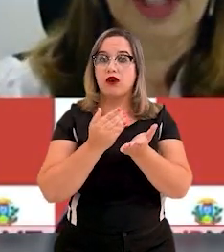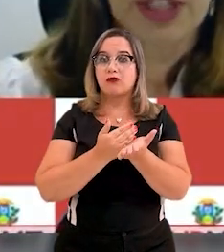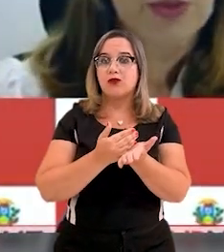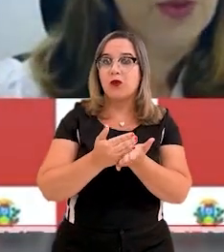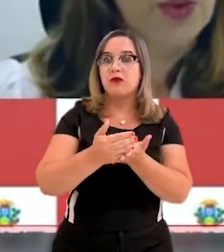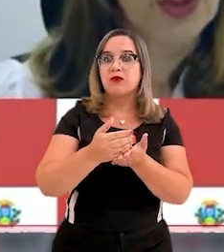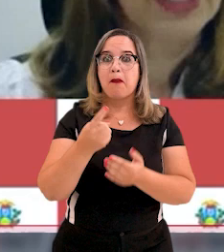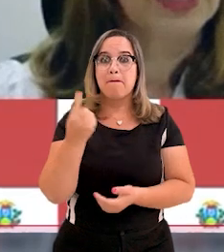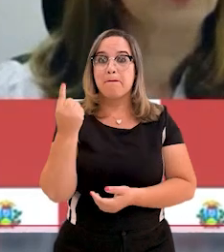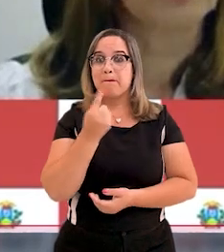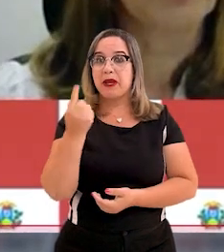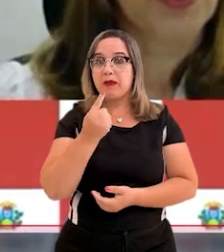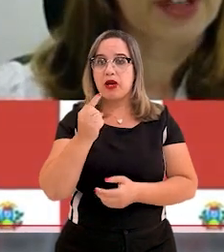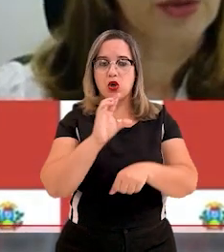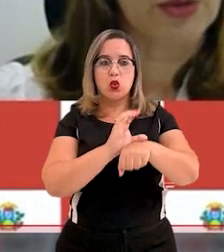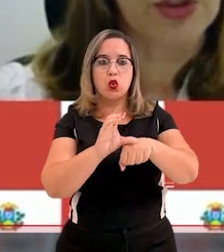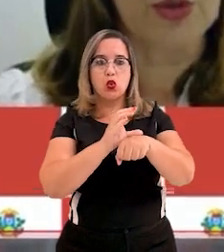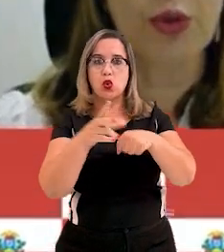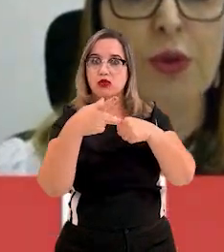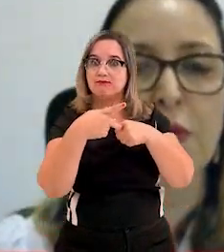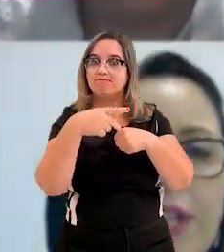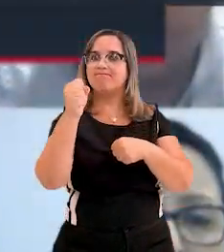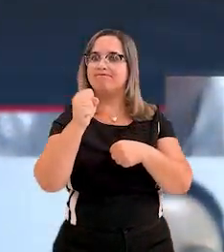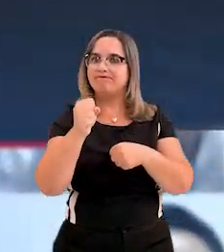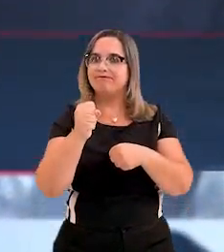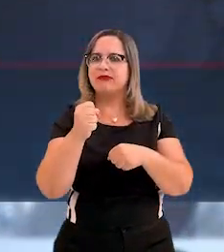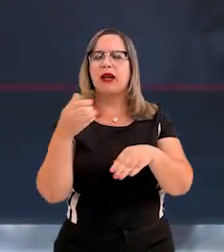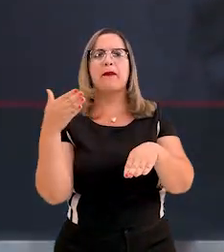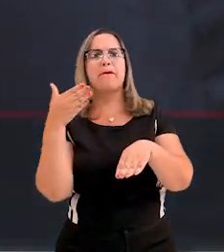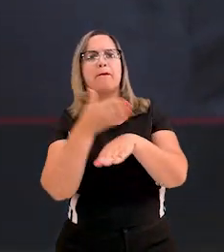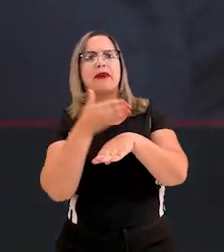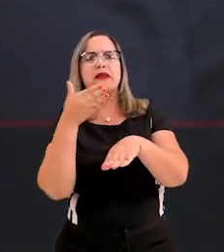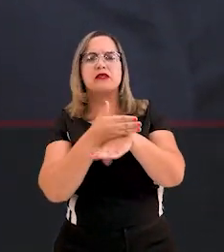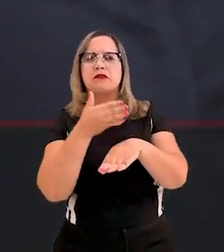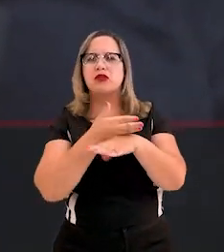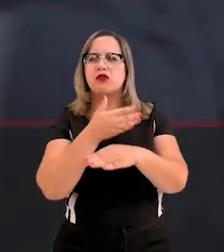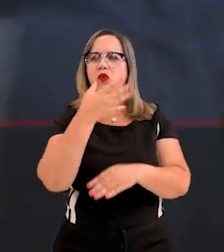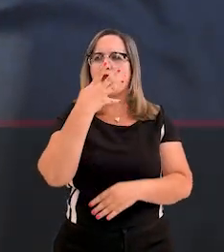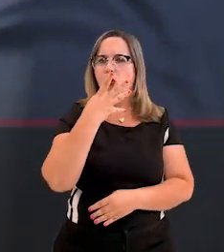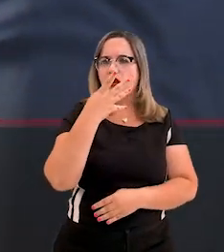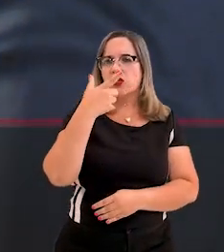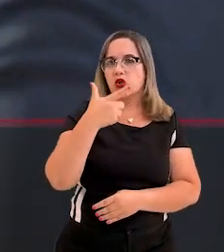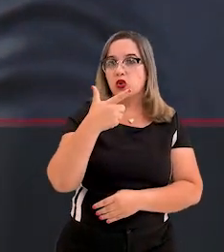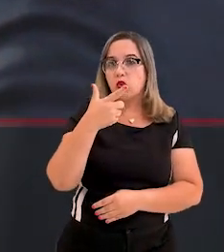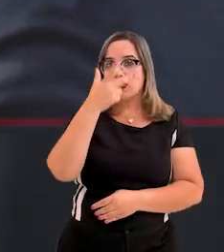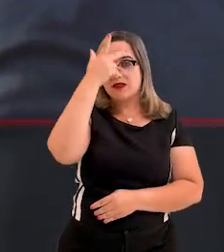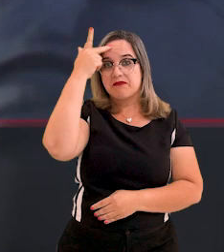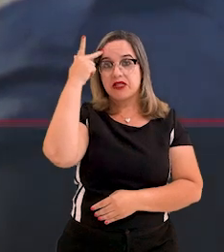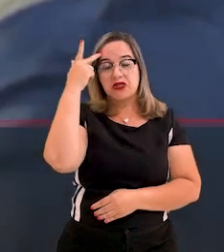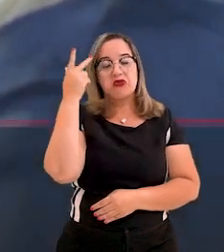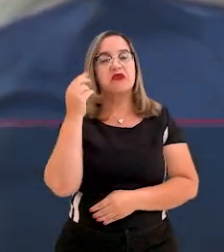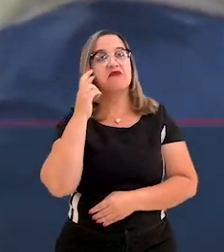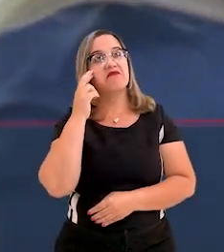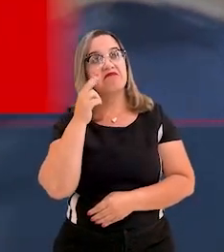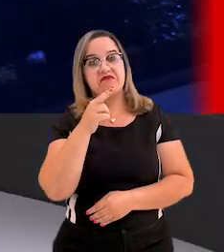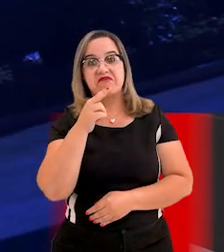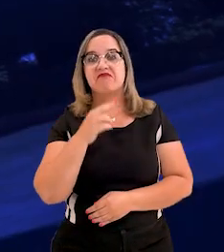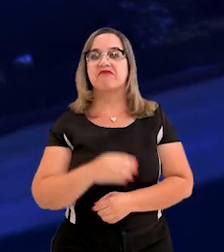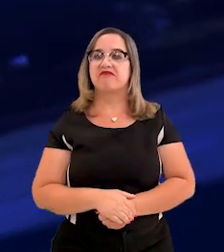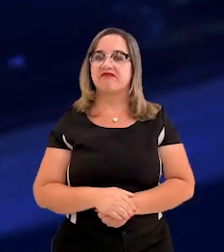o primeiro curso de especialização, com a participação de 42 integrantes.